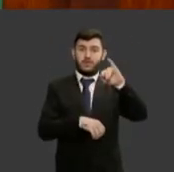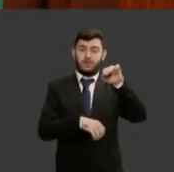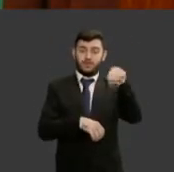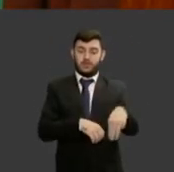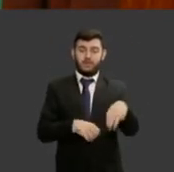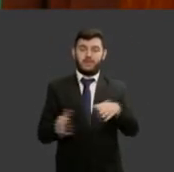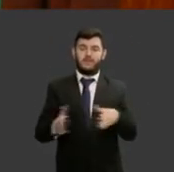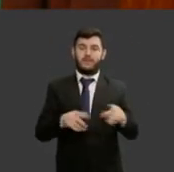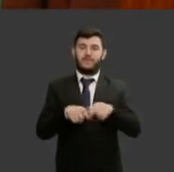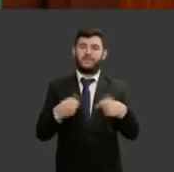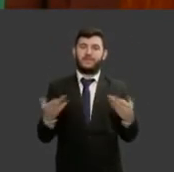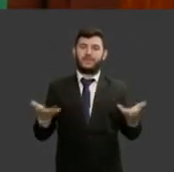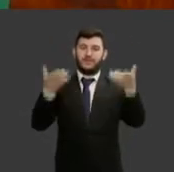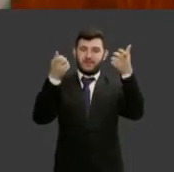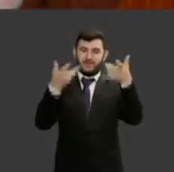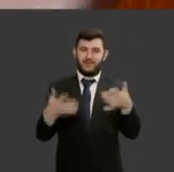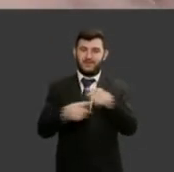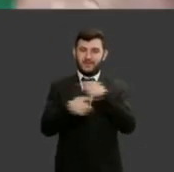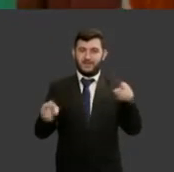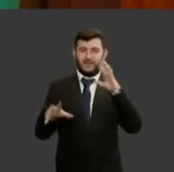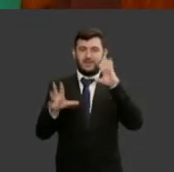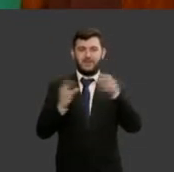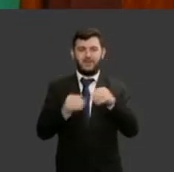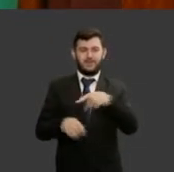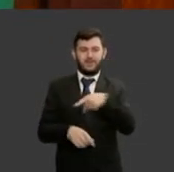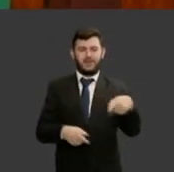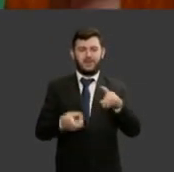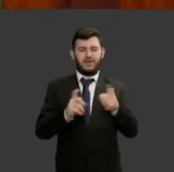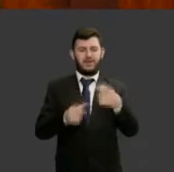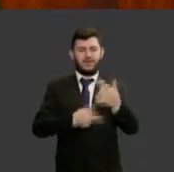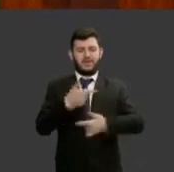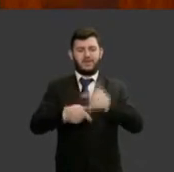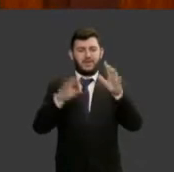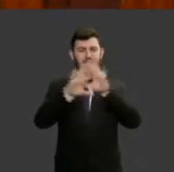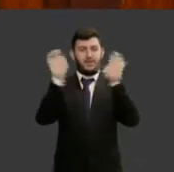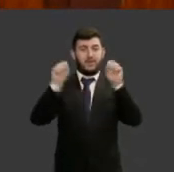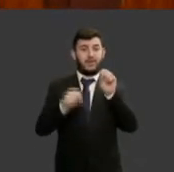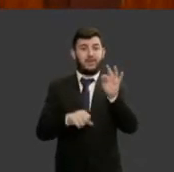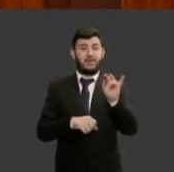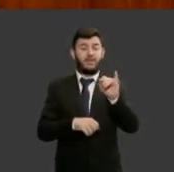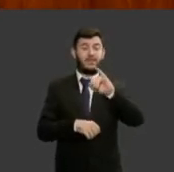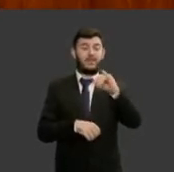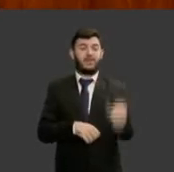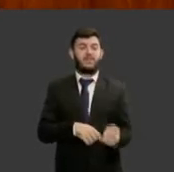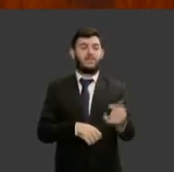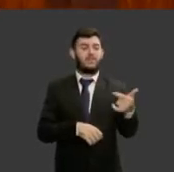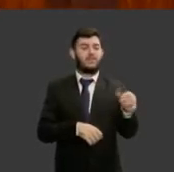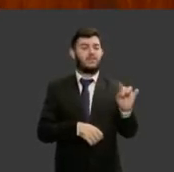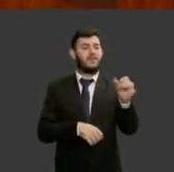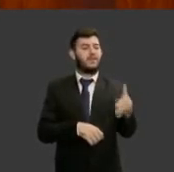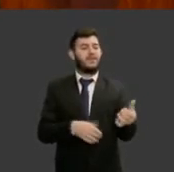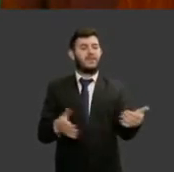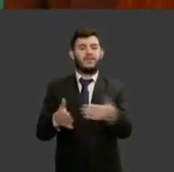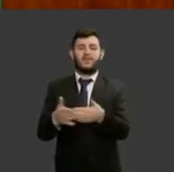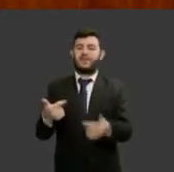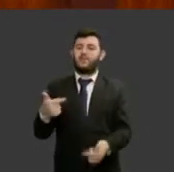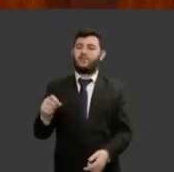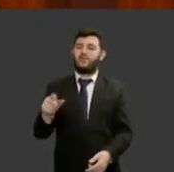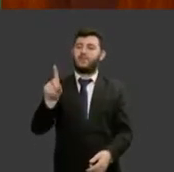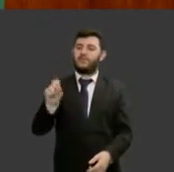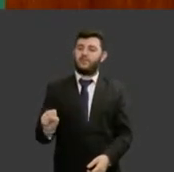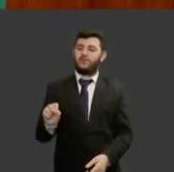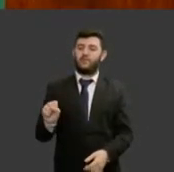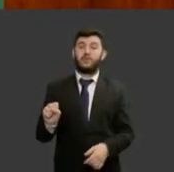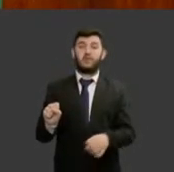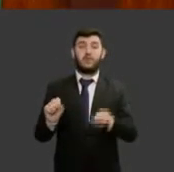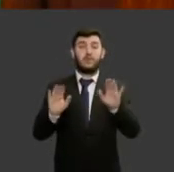presidência do Supremo Tribunal de Justiça de 2016 a 2018 o país teve outras